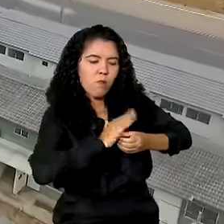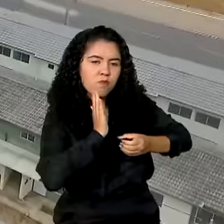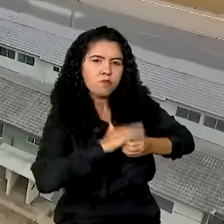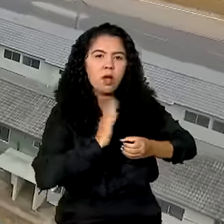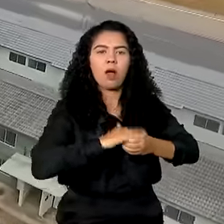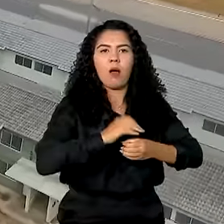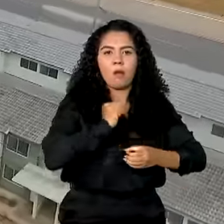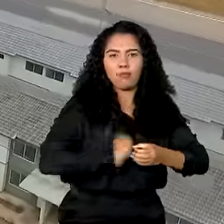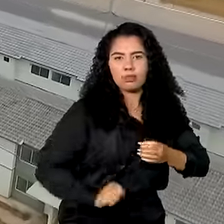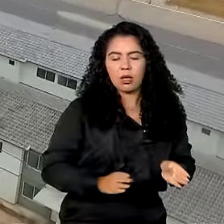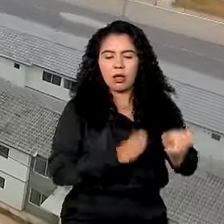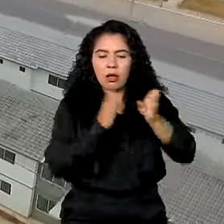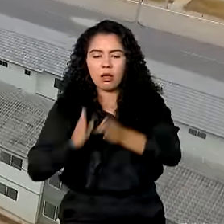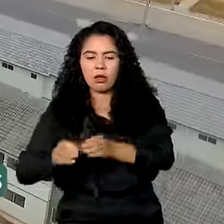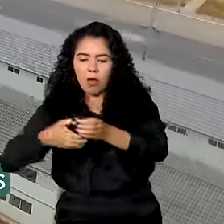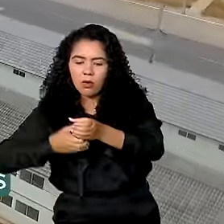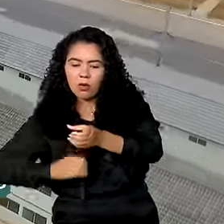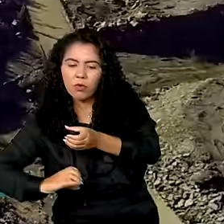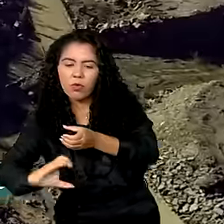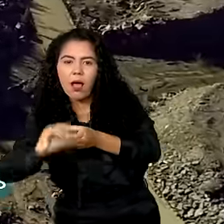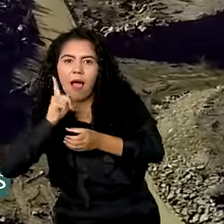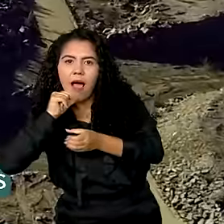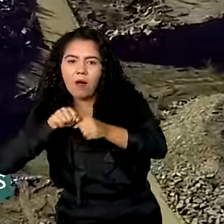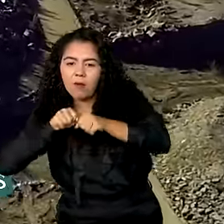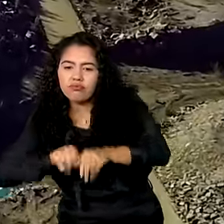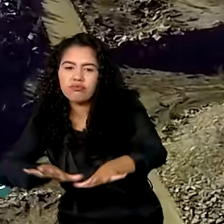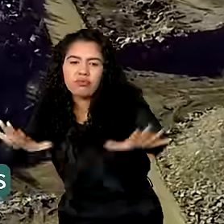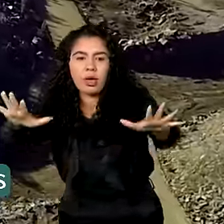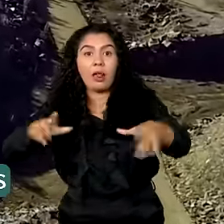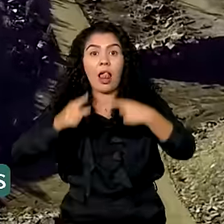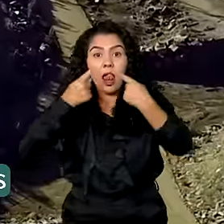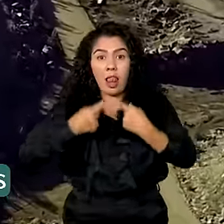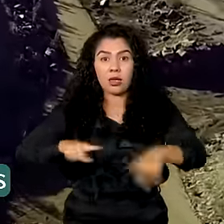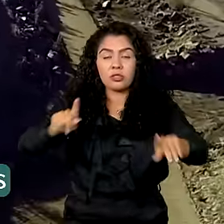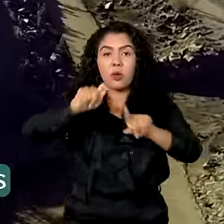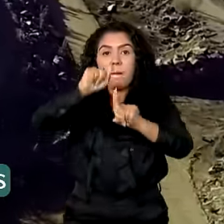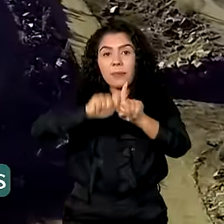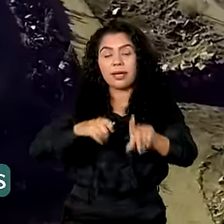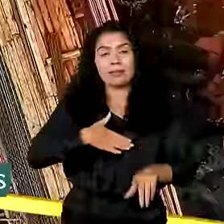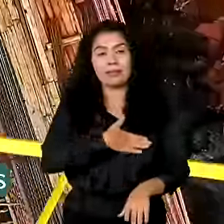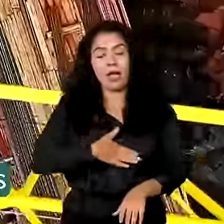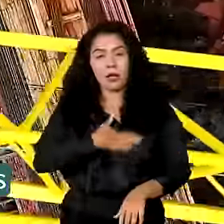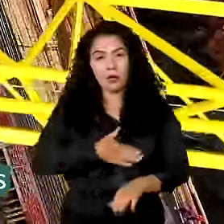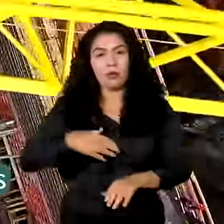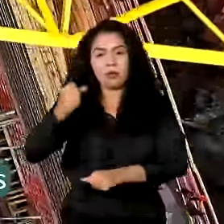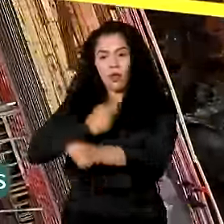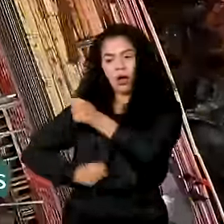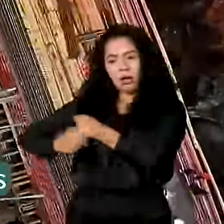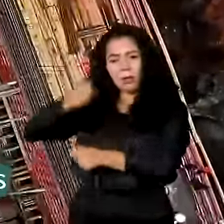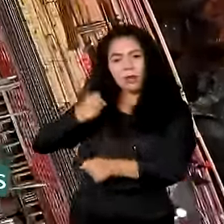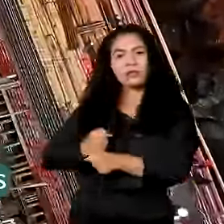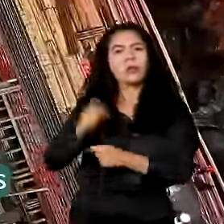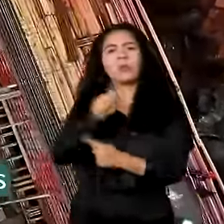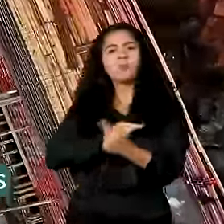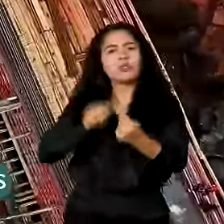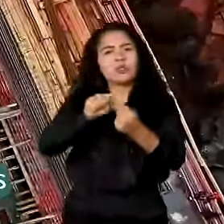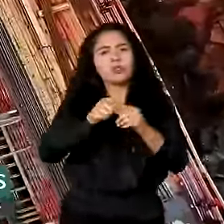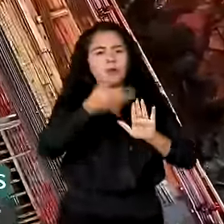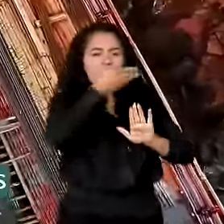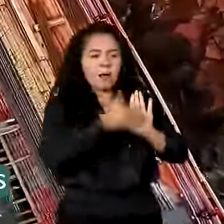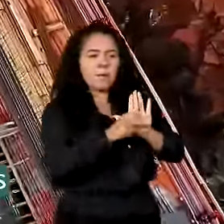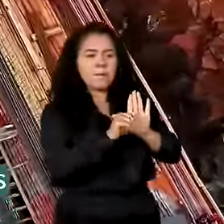Lançado em agosto de 2023, o novo PAC tem previsão de investir R 1,8 trilhão e R 800 bilhões